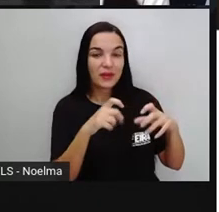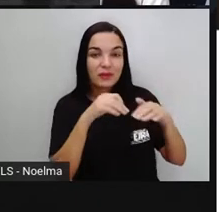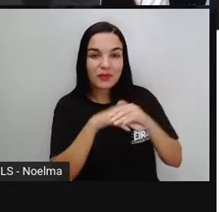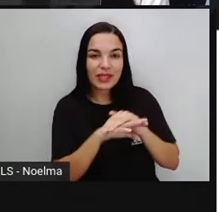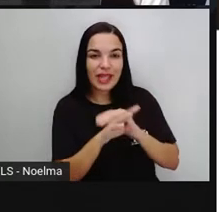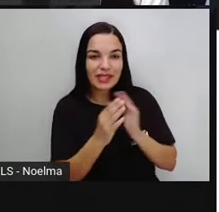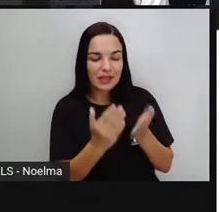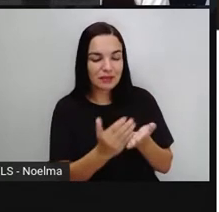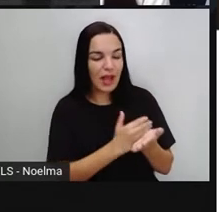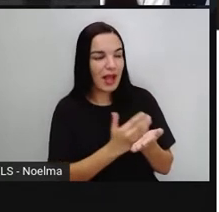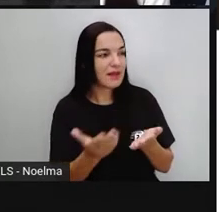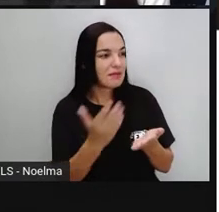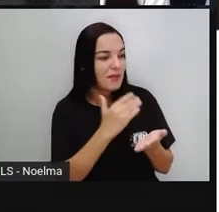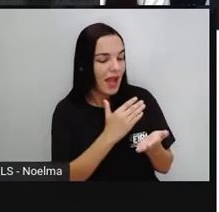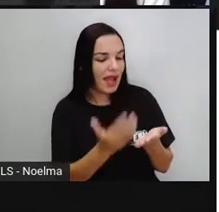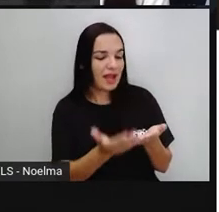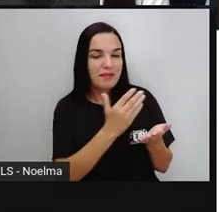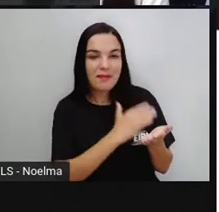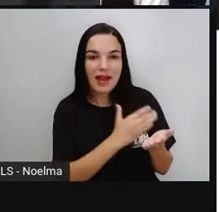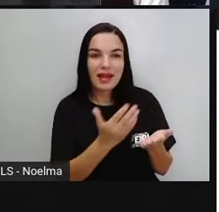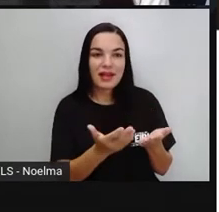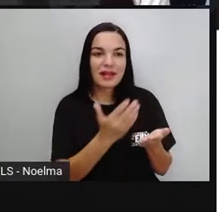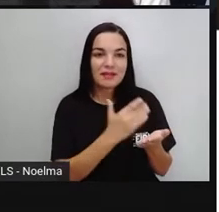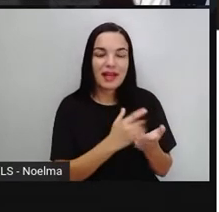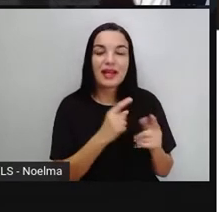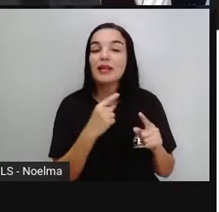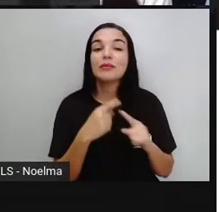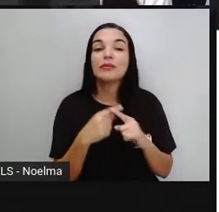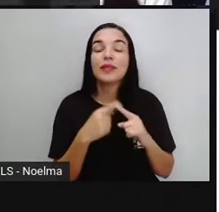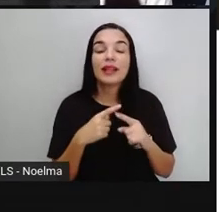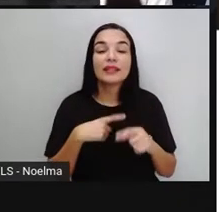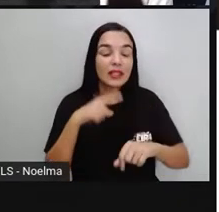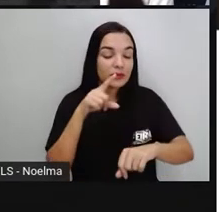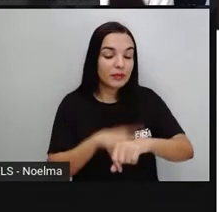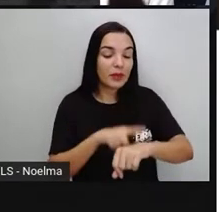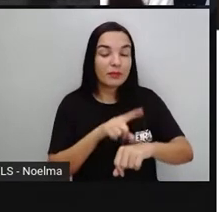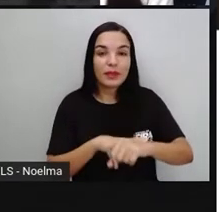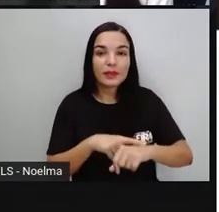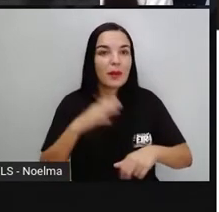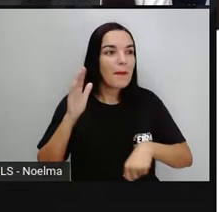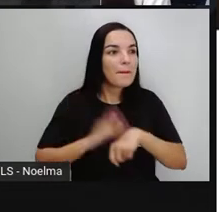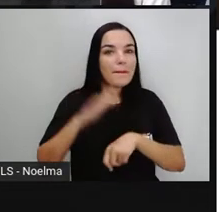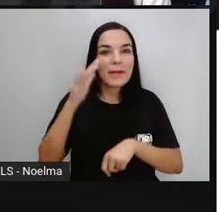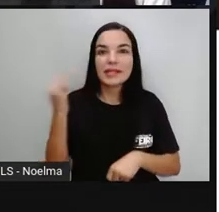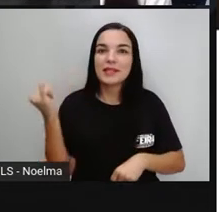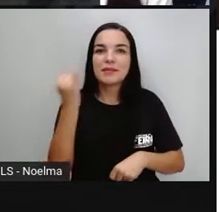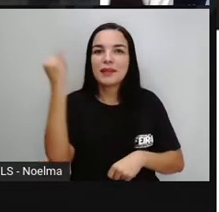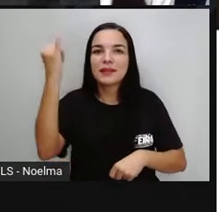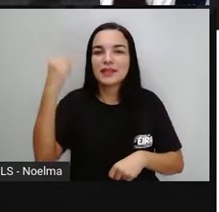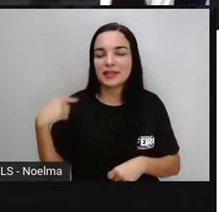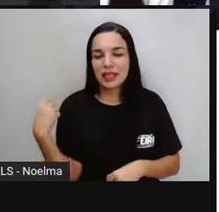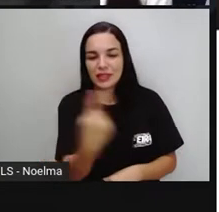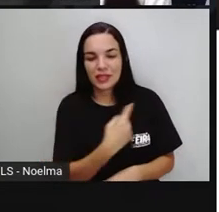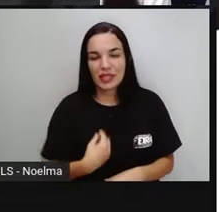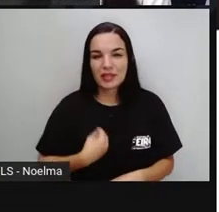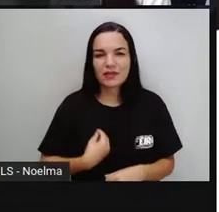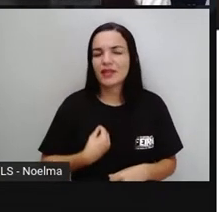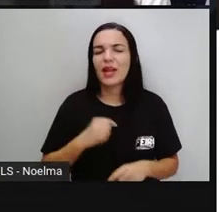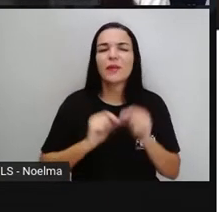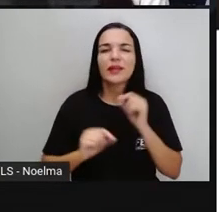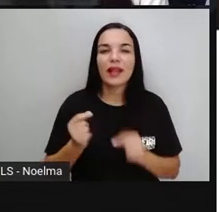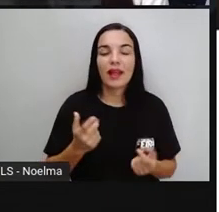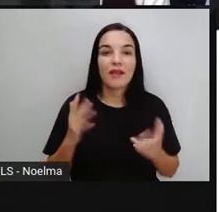normalmente, né? Elas são tiradas de momentos de mais destaque em nossa vida. Então, são as festas, as